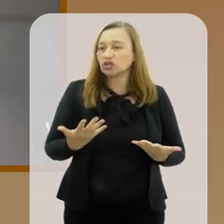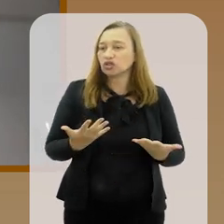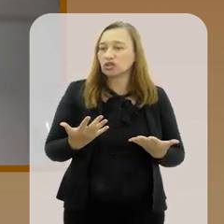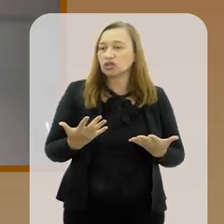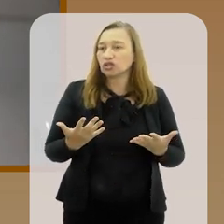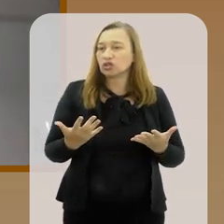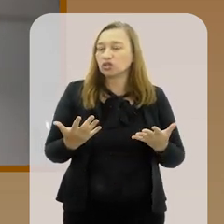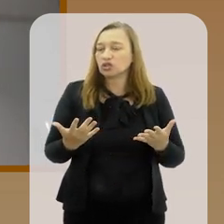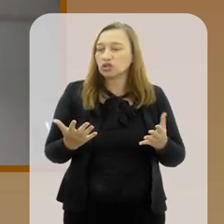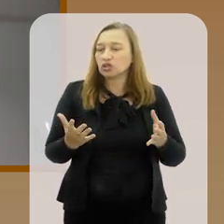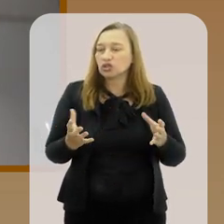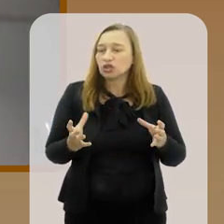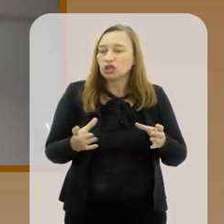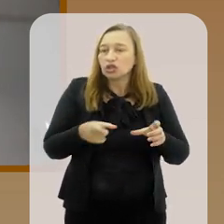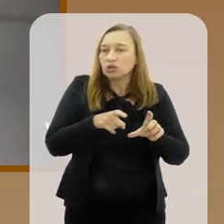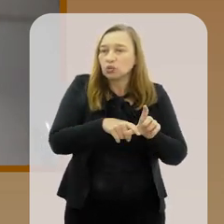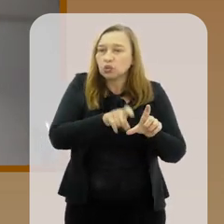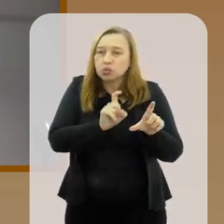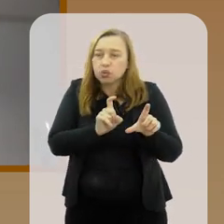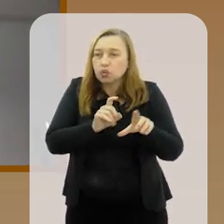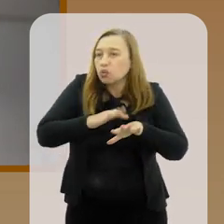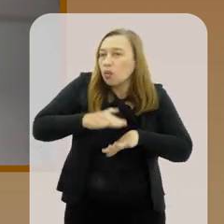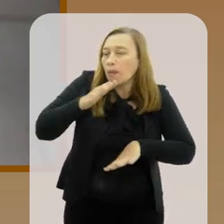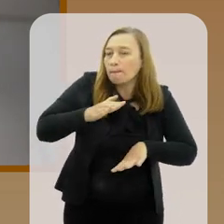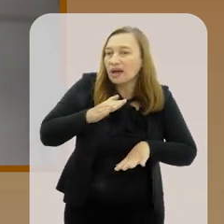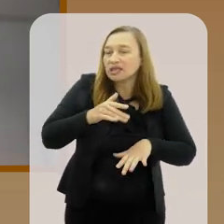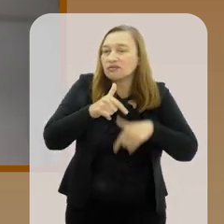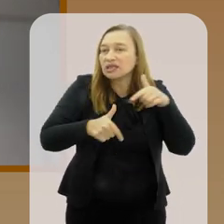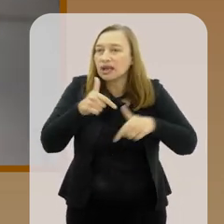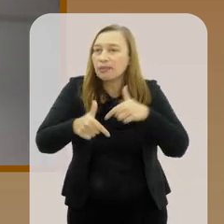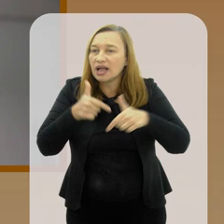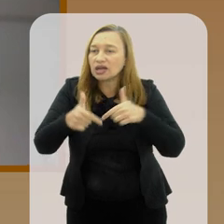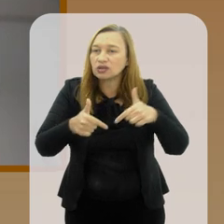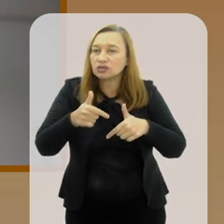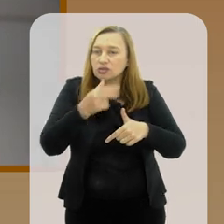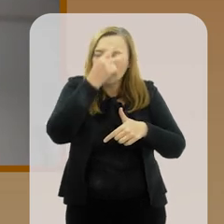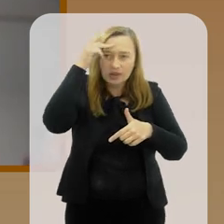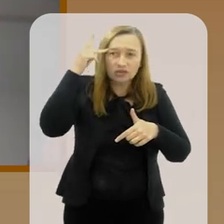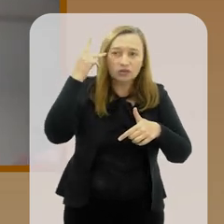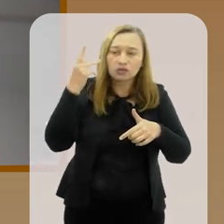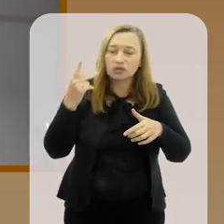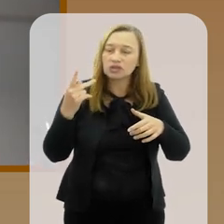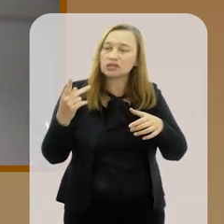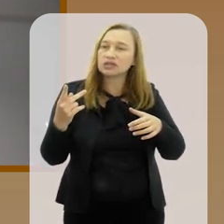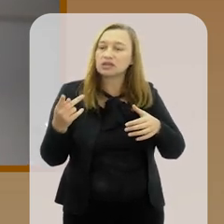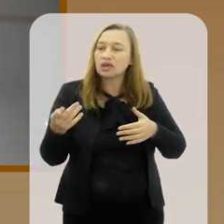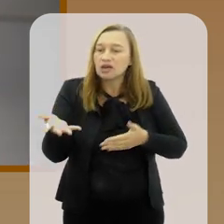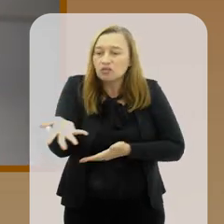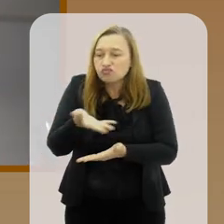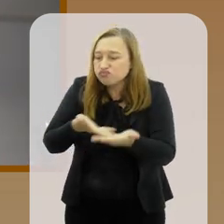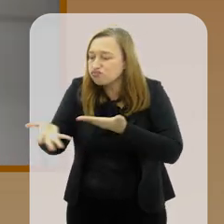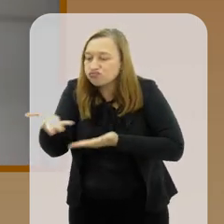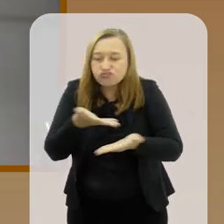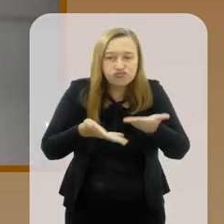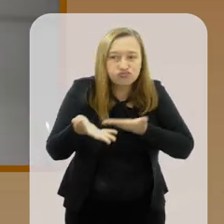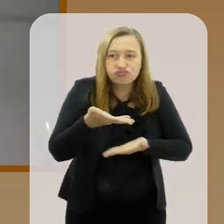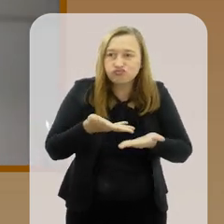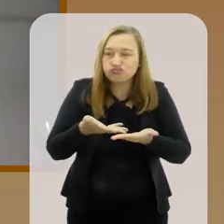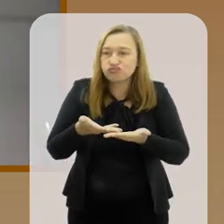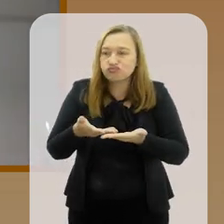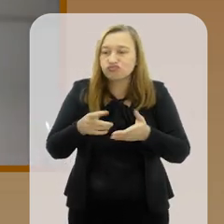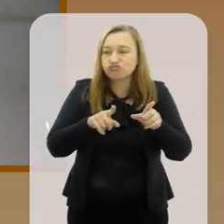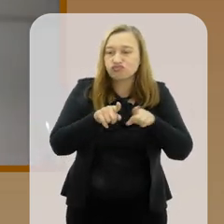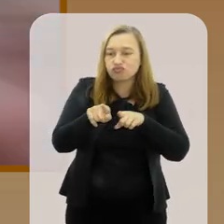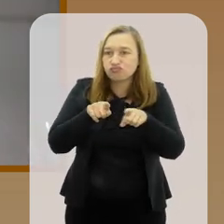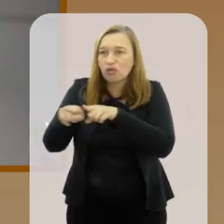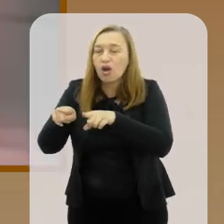menos hierárquicas, com muito mais independência e com... Que vão trabalhando pessoas que vão se associando mais ou menos livremente. Então